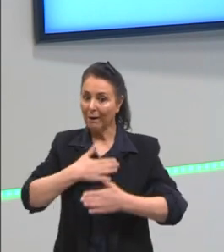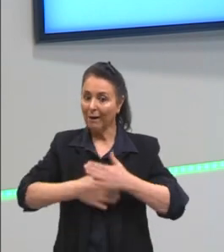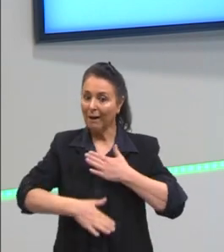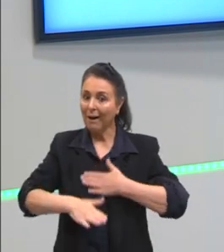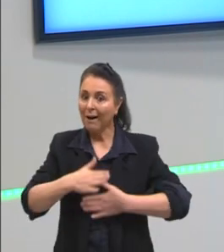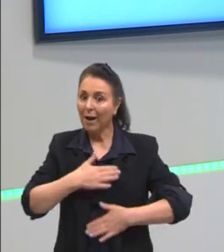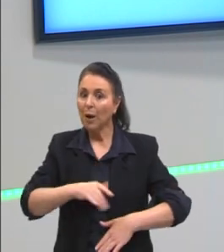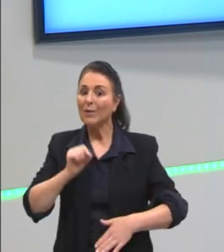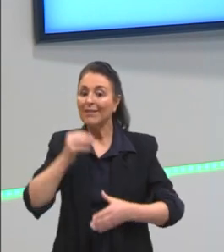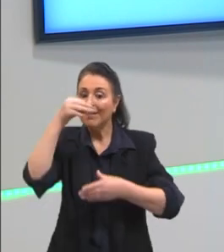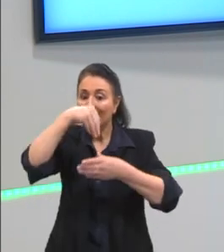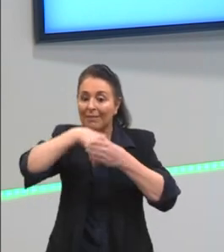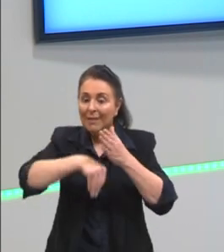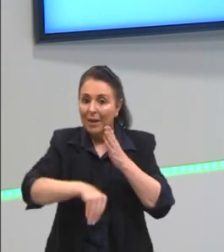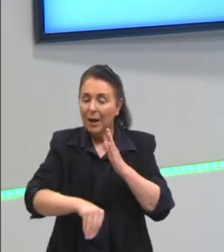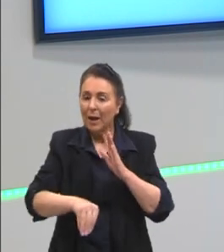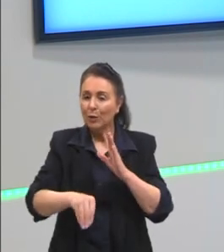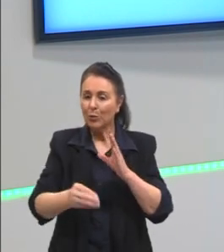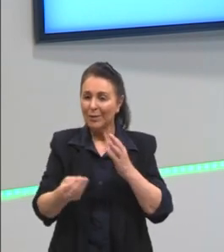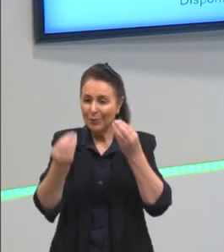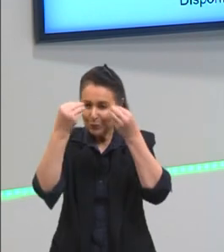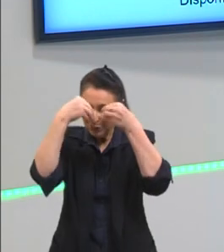para garantir que está tudo certinho.